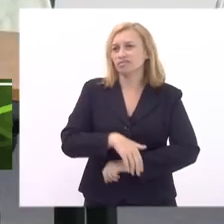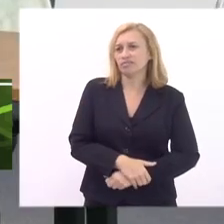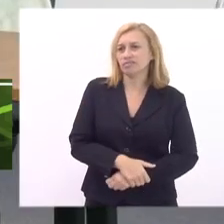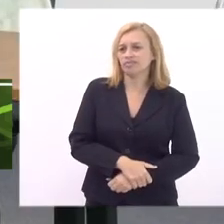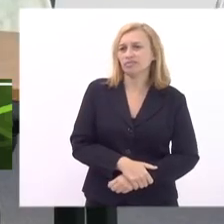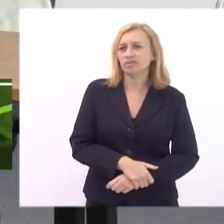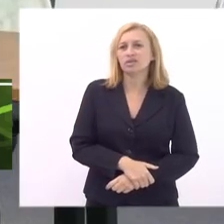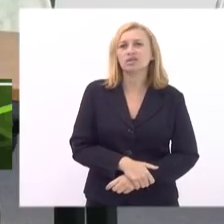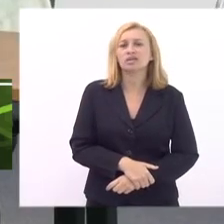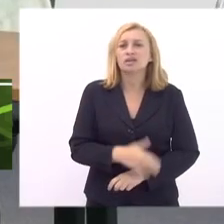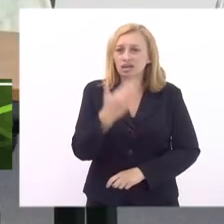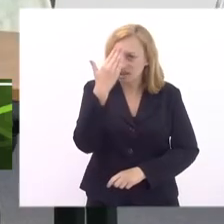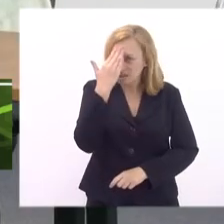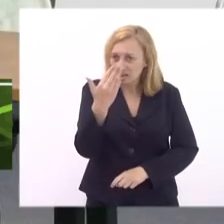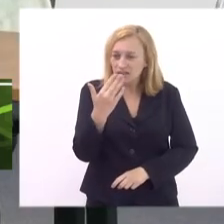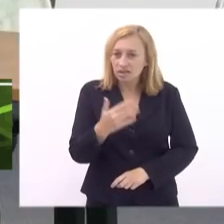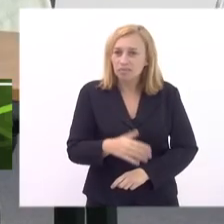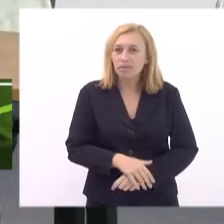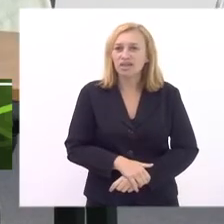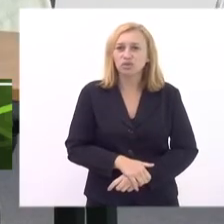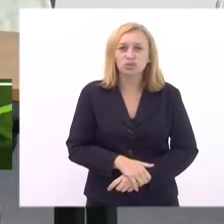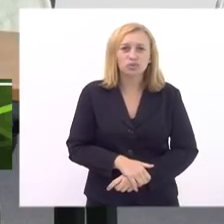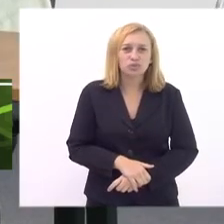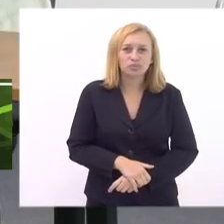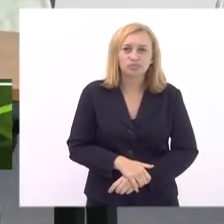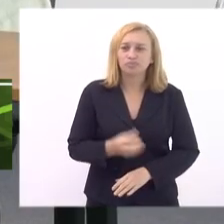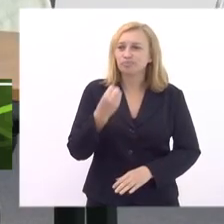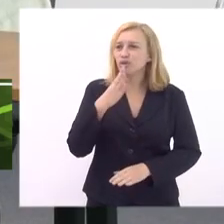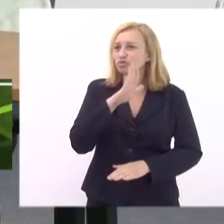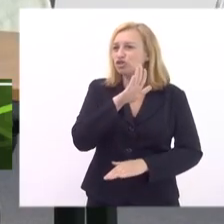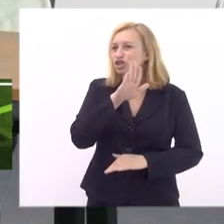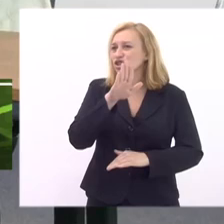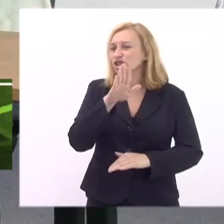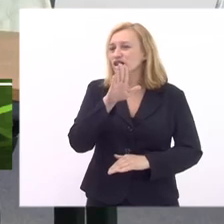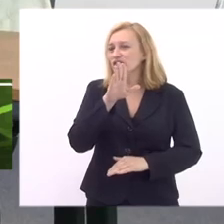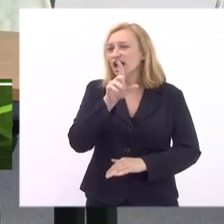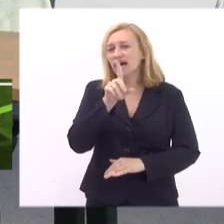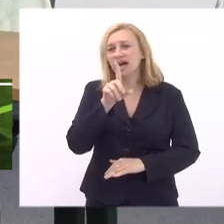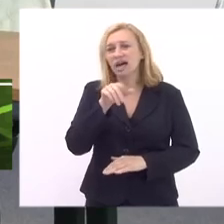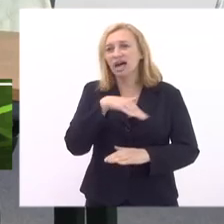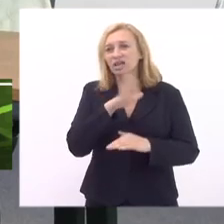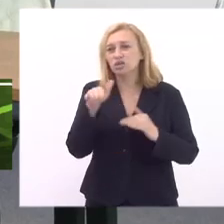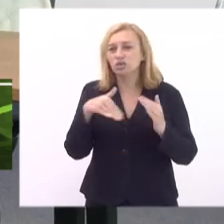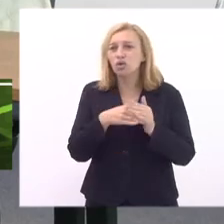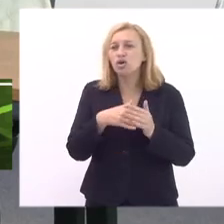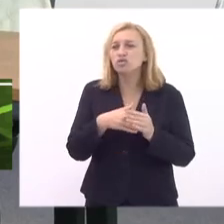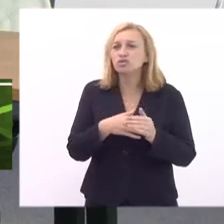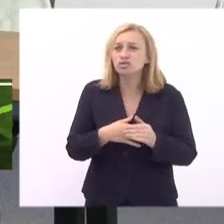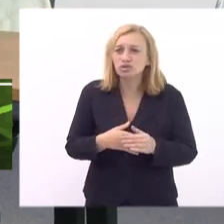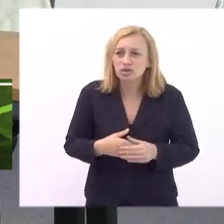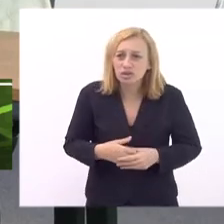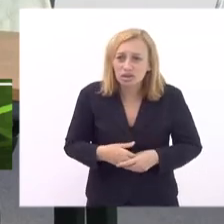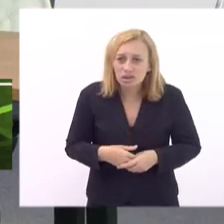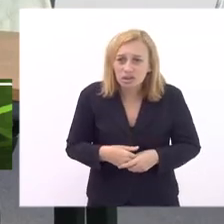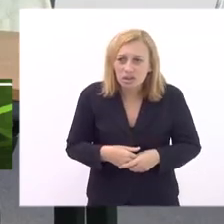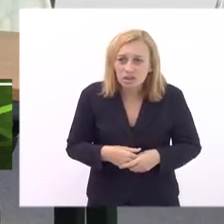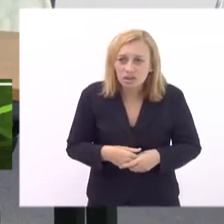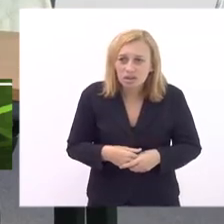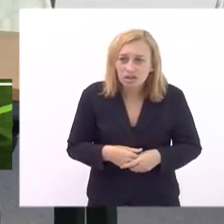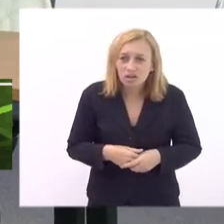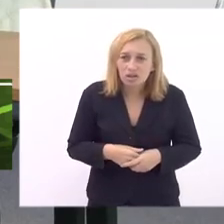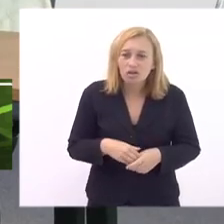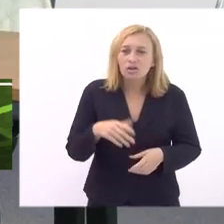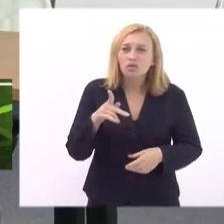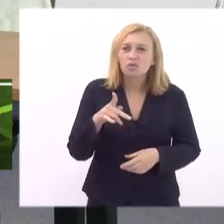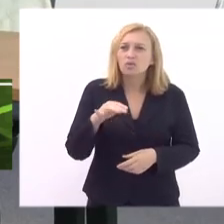eu que agradeço deputado bom dia a todos e todas eu cumprimento todos os presentes em nome da presidente da URSS